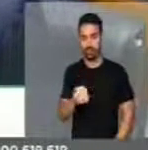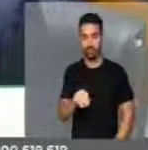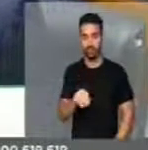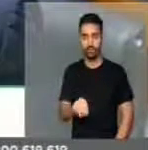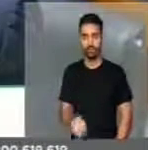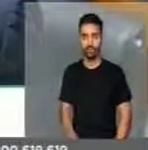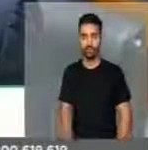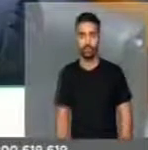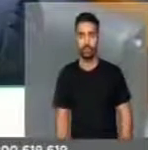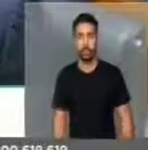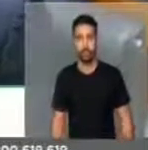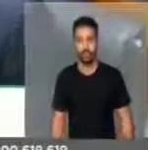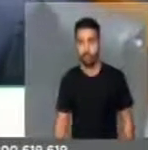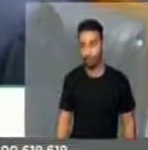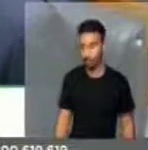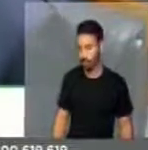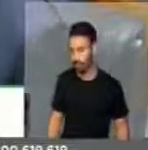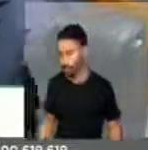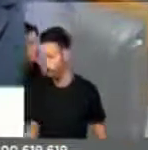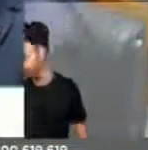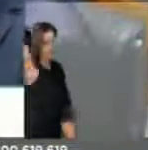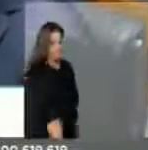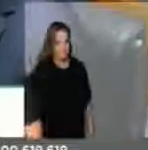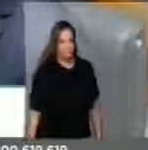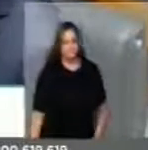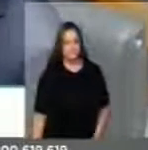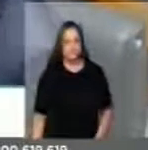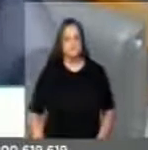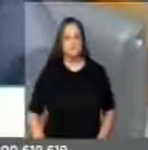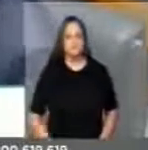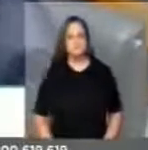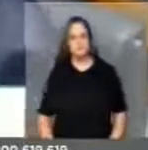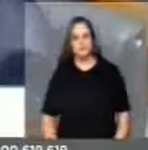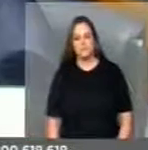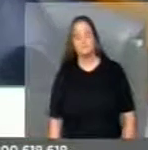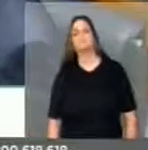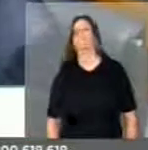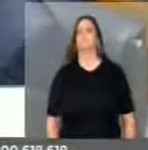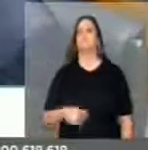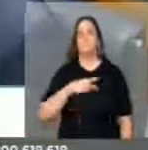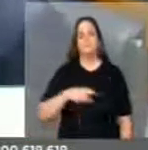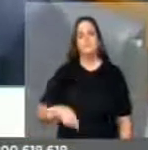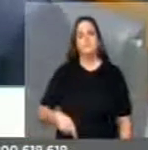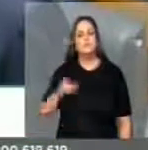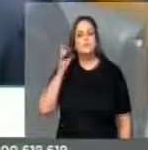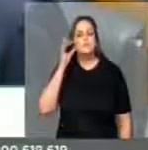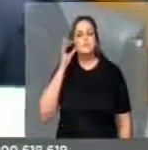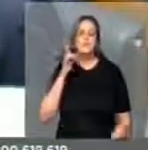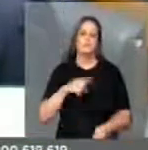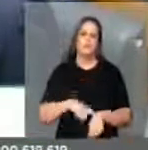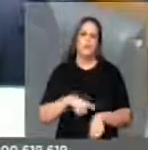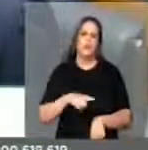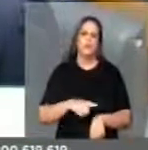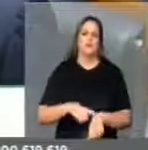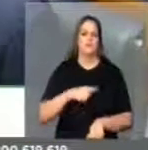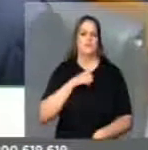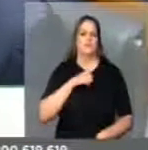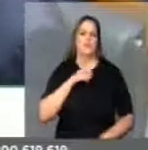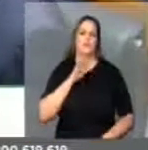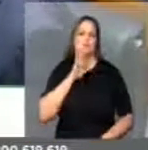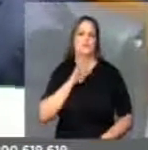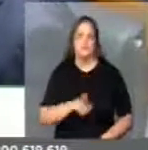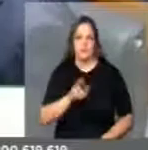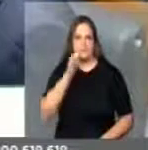da presidente Dilma Rousseff, que teve toda a possibilidade de, ao longo de muitas horas, responder aos senadores e se defender.